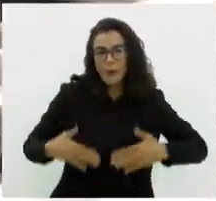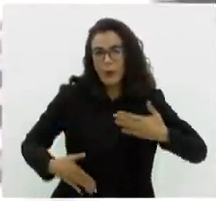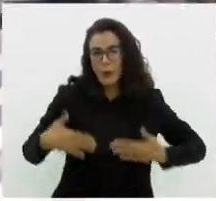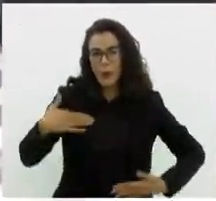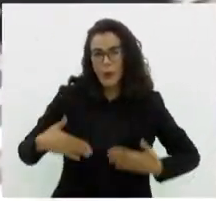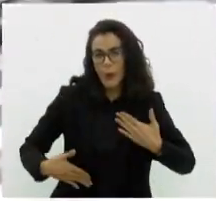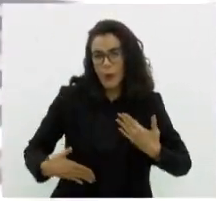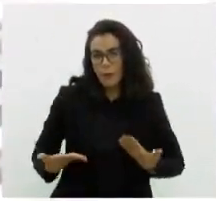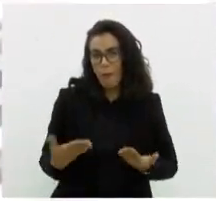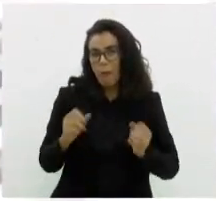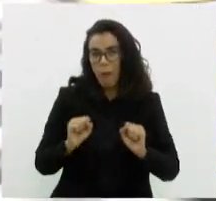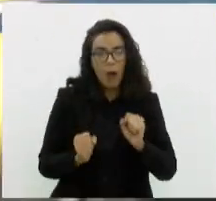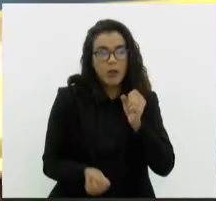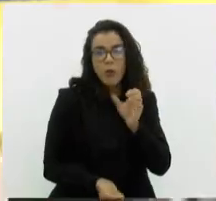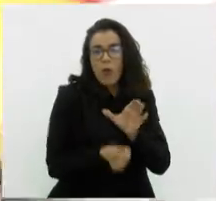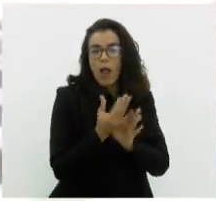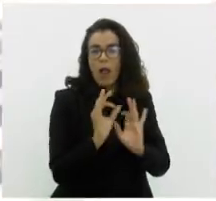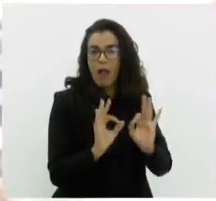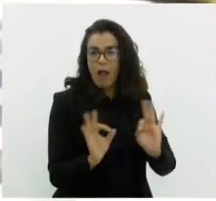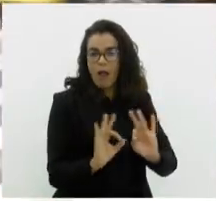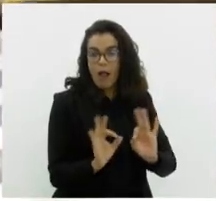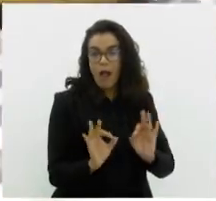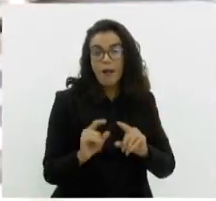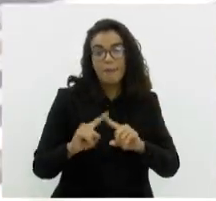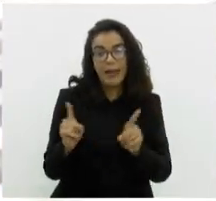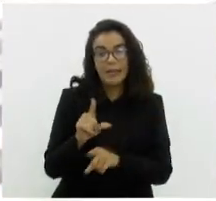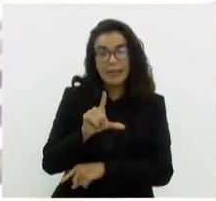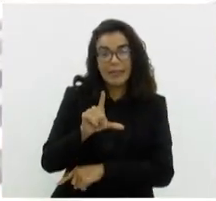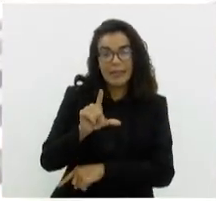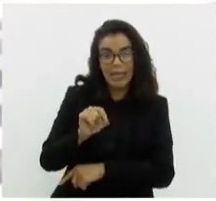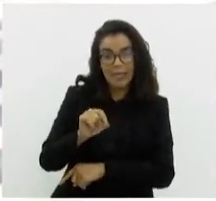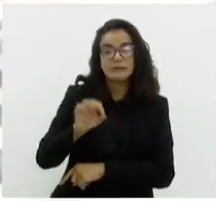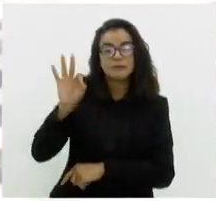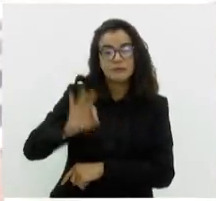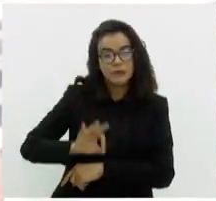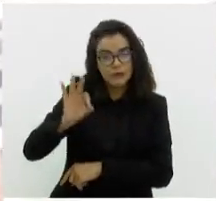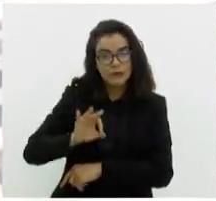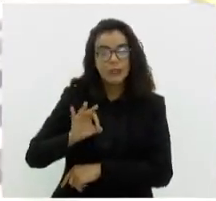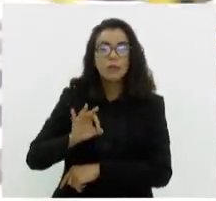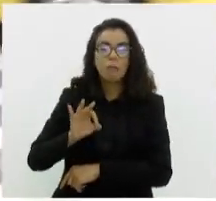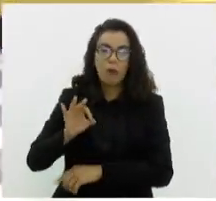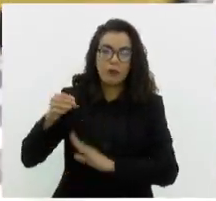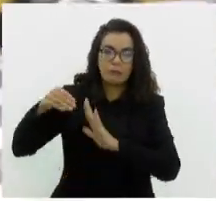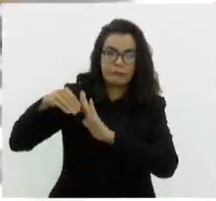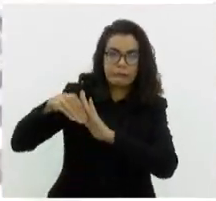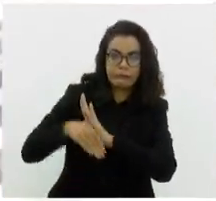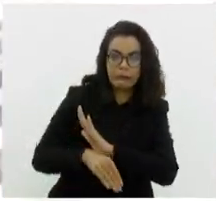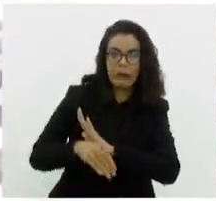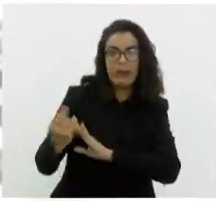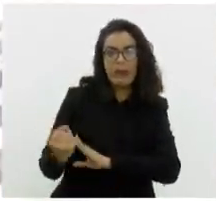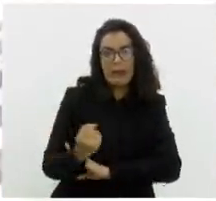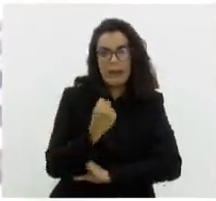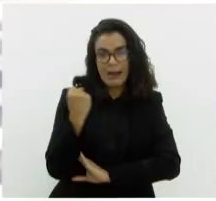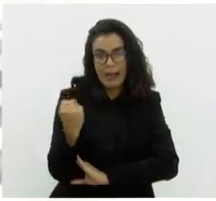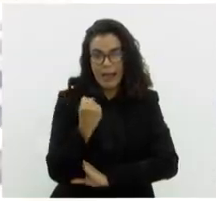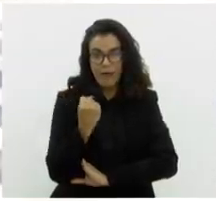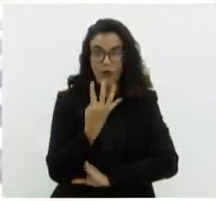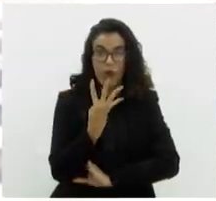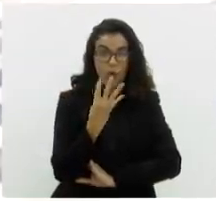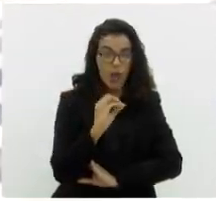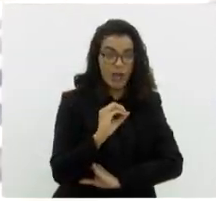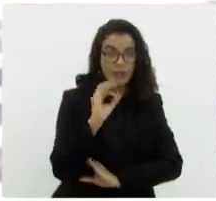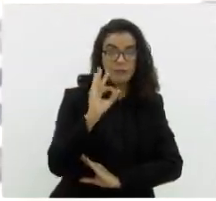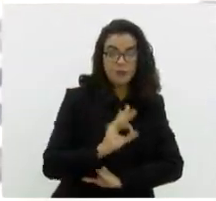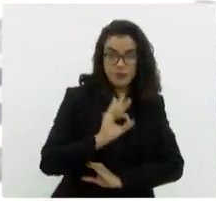pode ser que não aconteça, mas em torno de 10% dos indivíduos podem evoluir para as formas mais graves. 40%